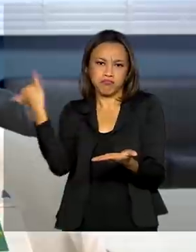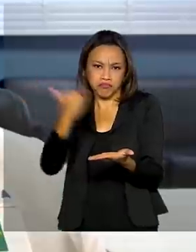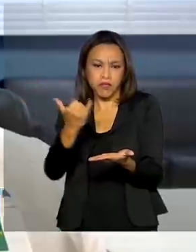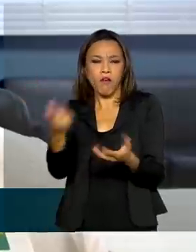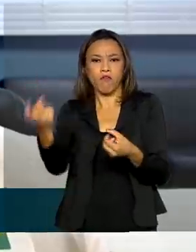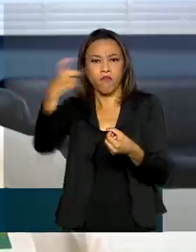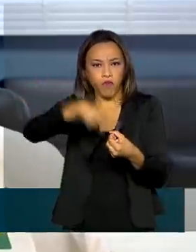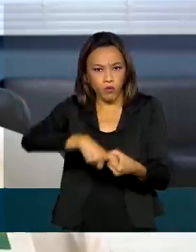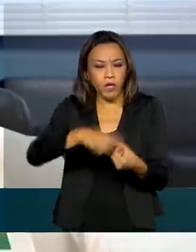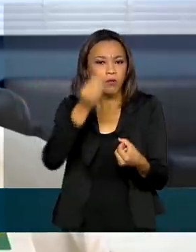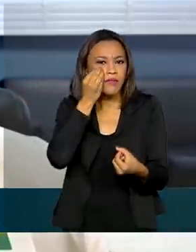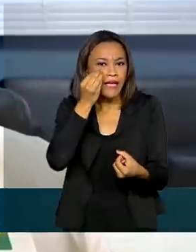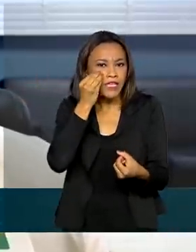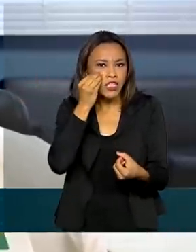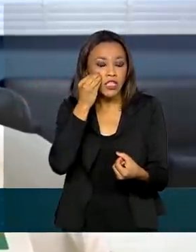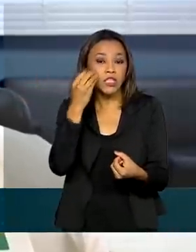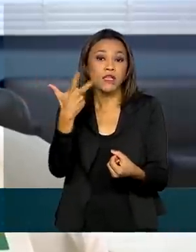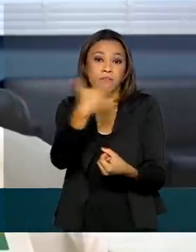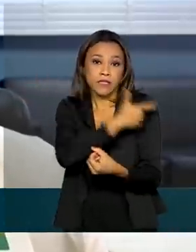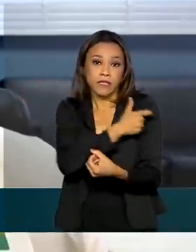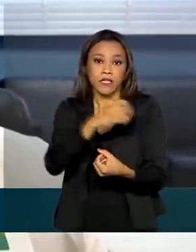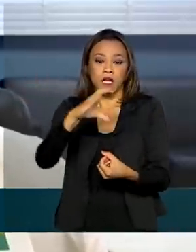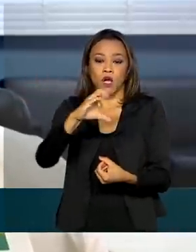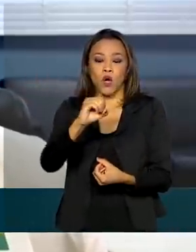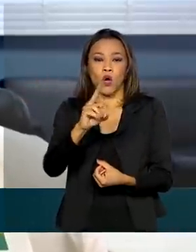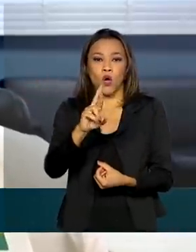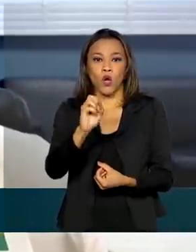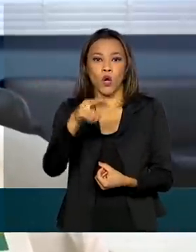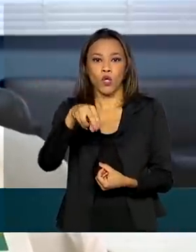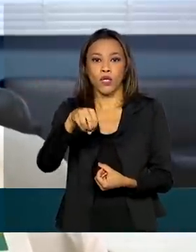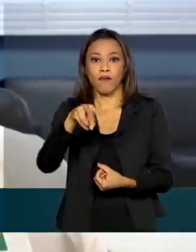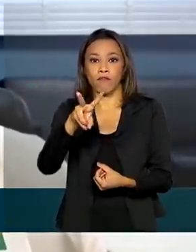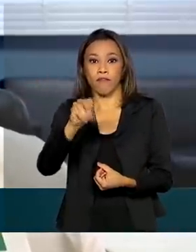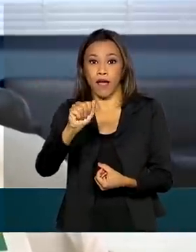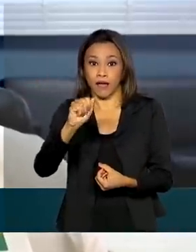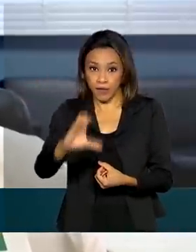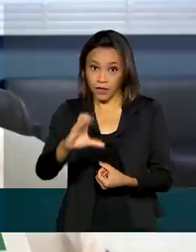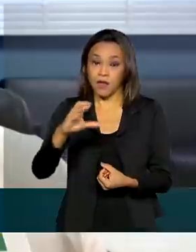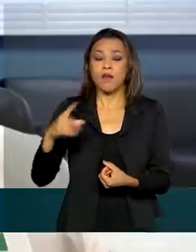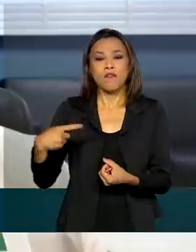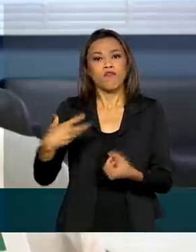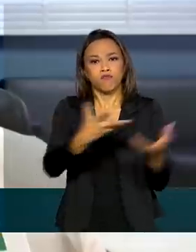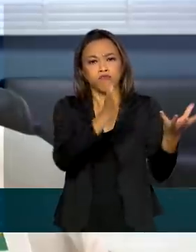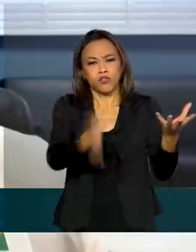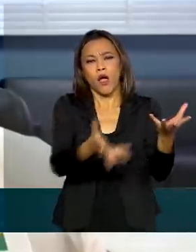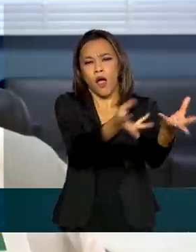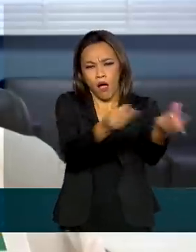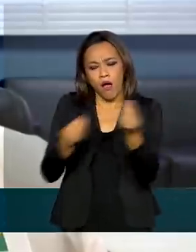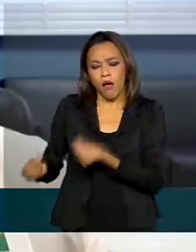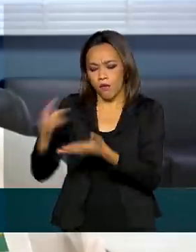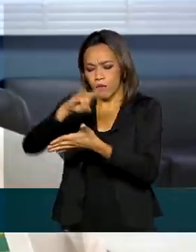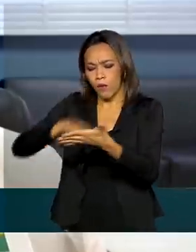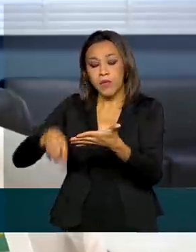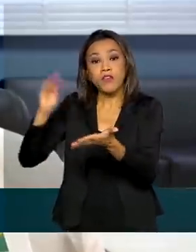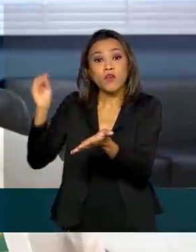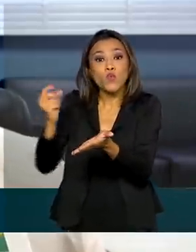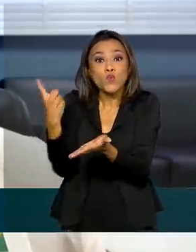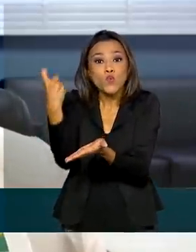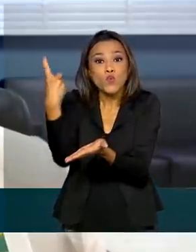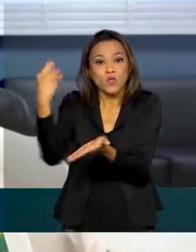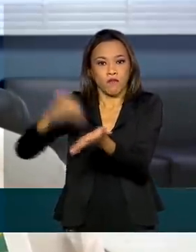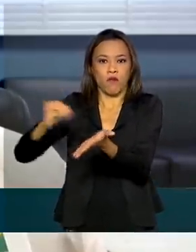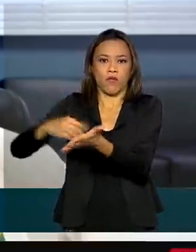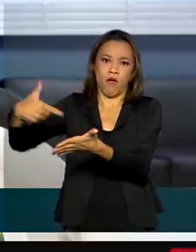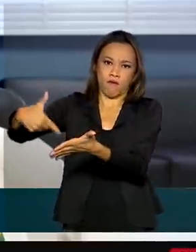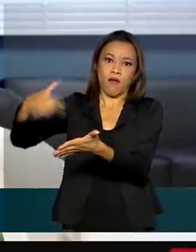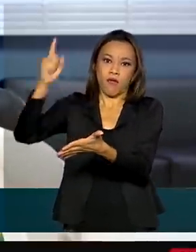Coronavac porque finalmente foi enviado um documento que faltava para nós e que é de grande importância, que é o